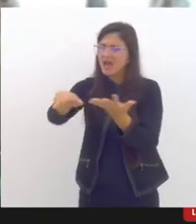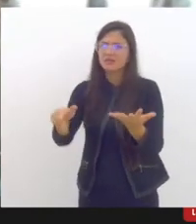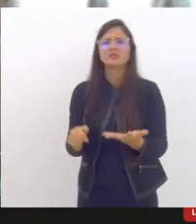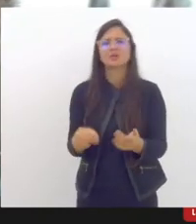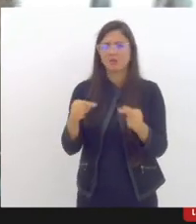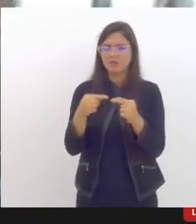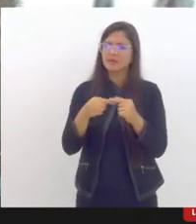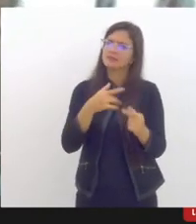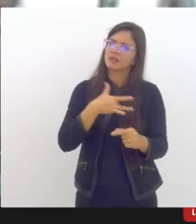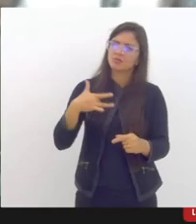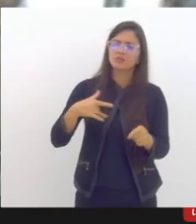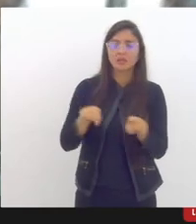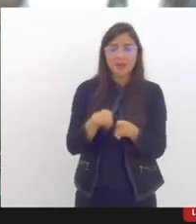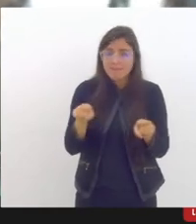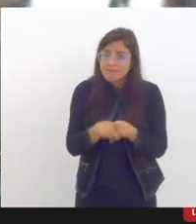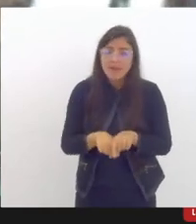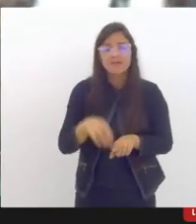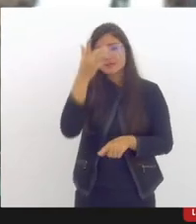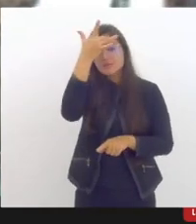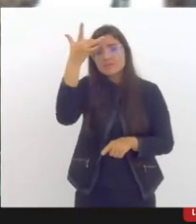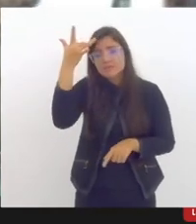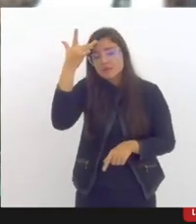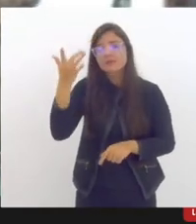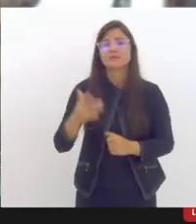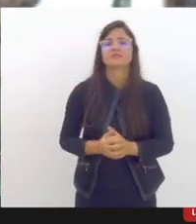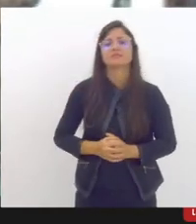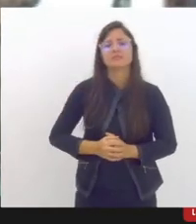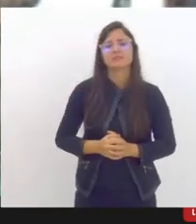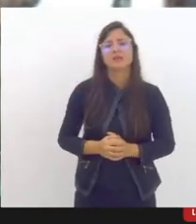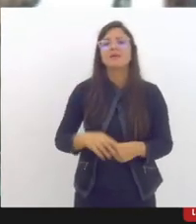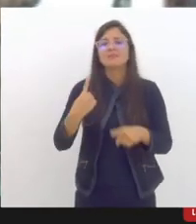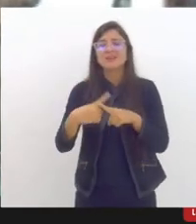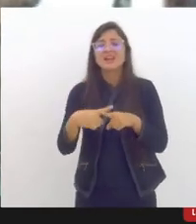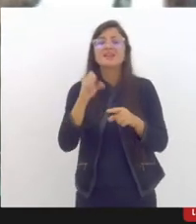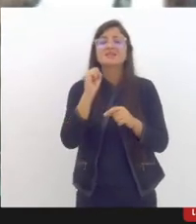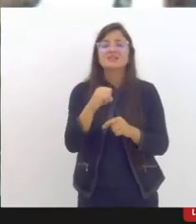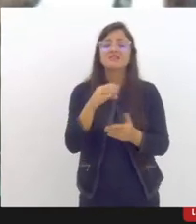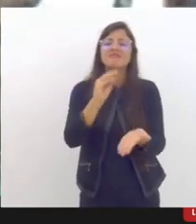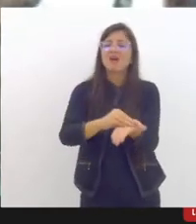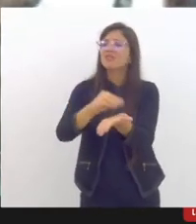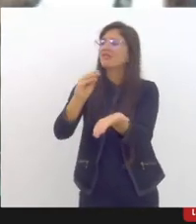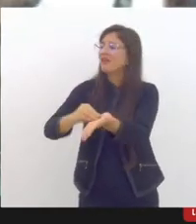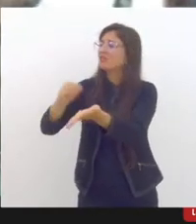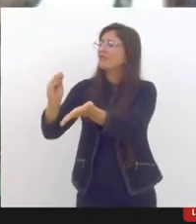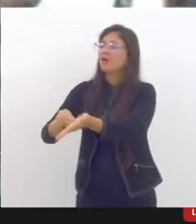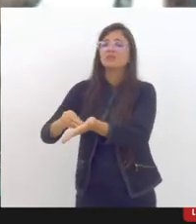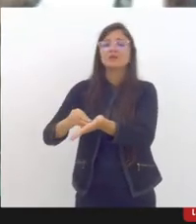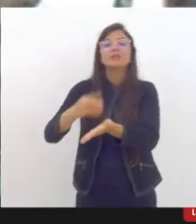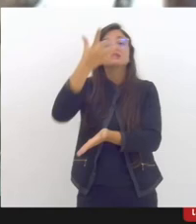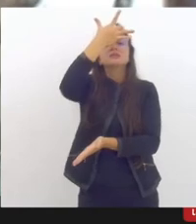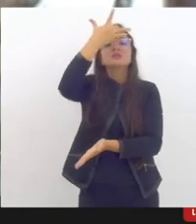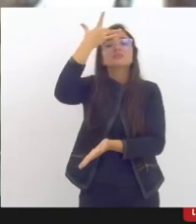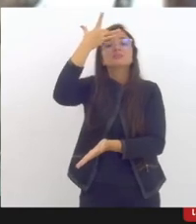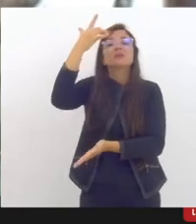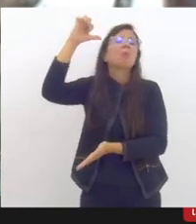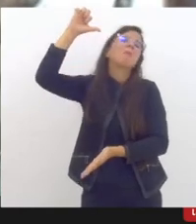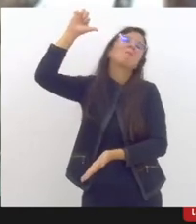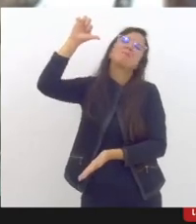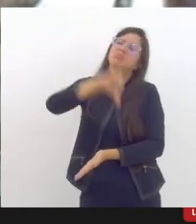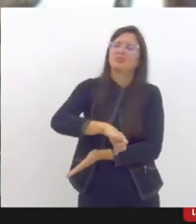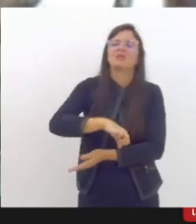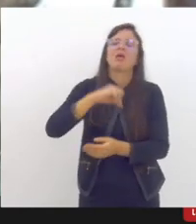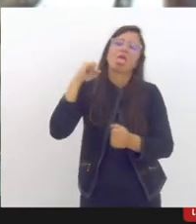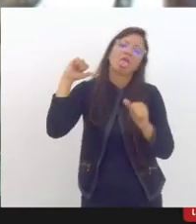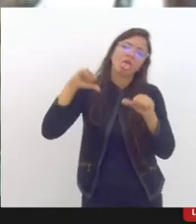as desigualdades sociais são determinantes no sofrimento psíquico de crianças e adolescentes e na particularidade da